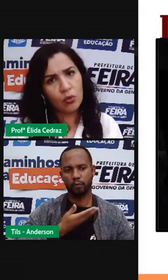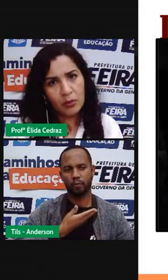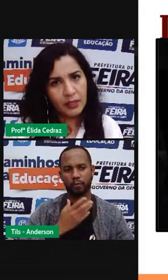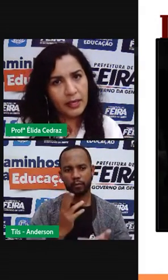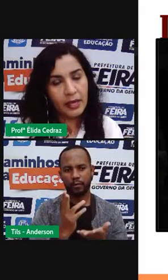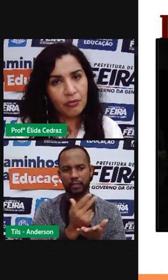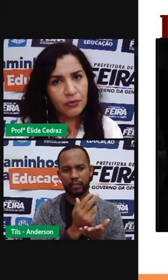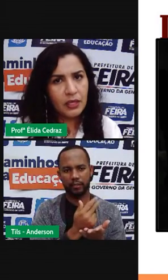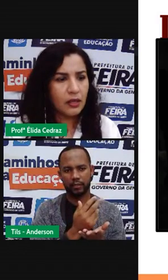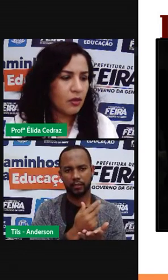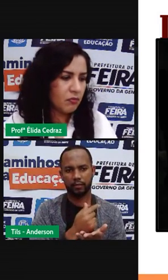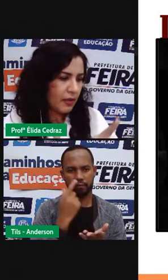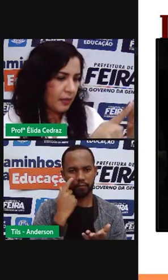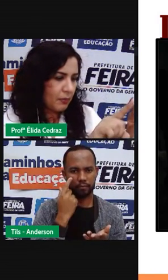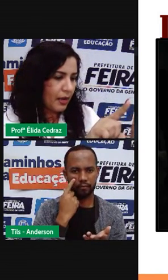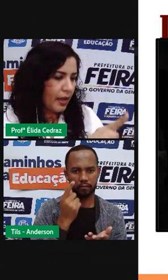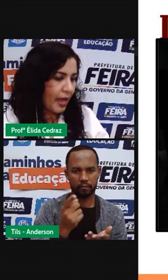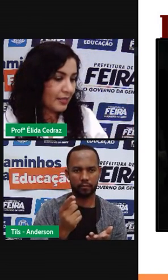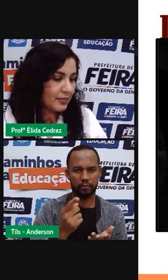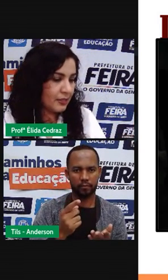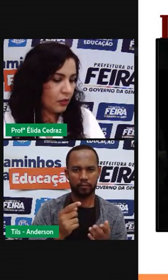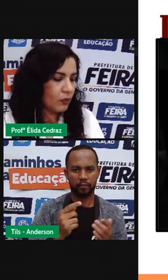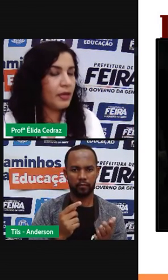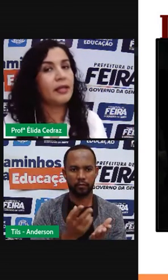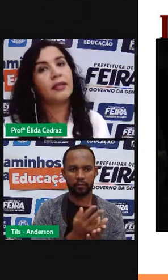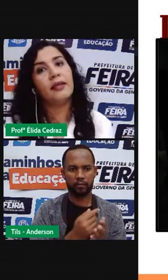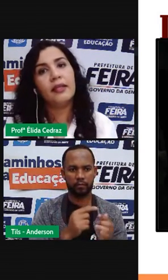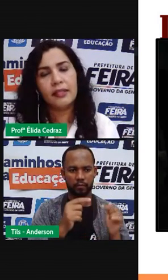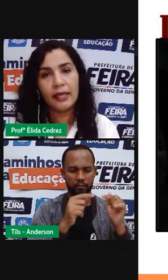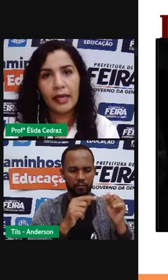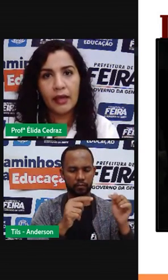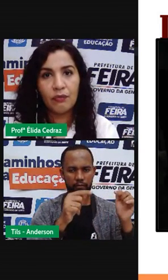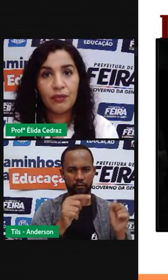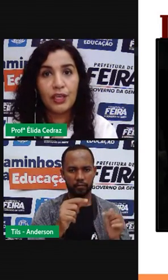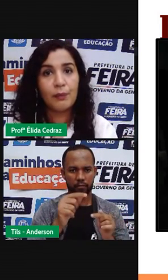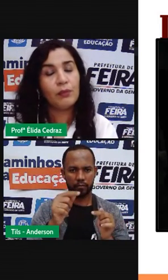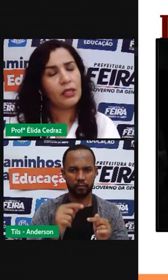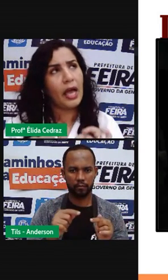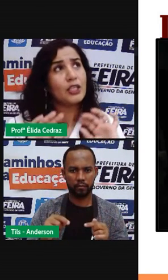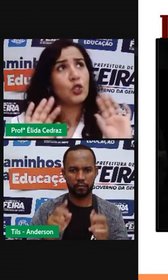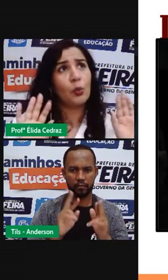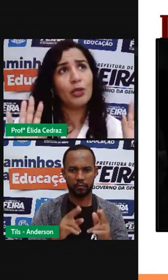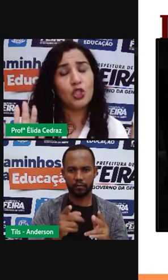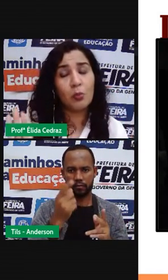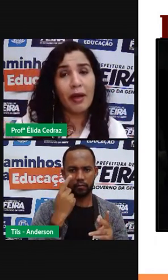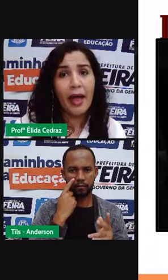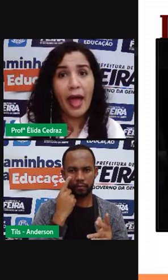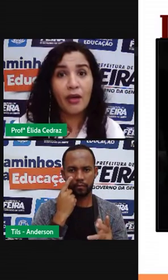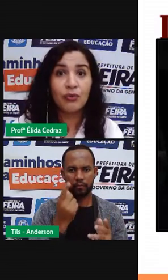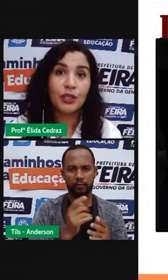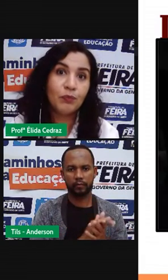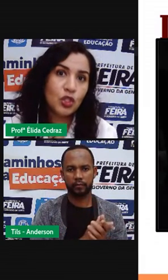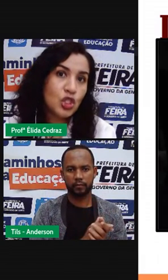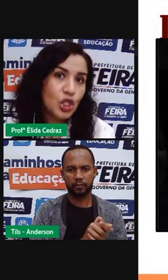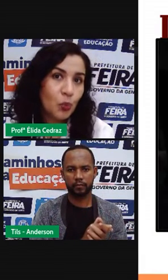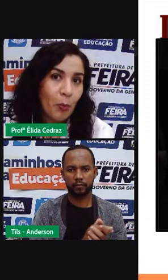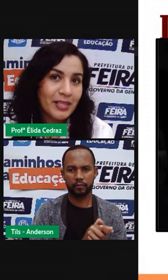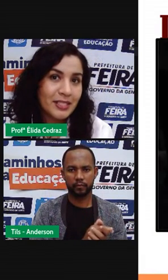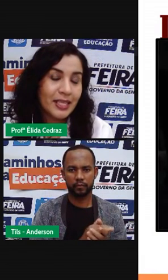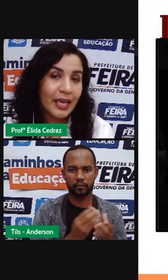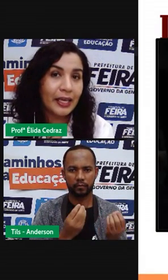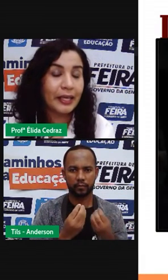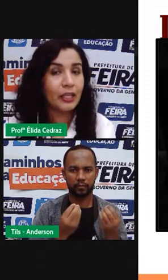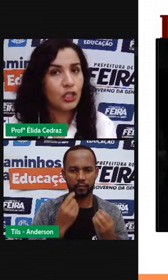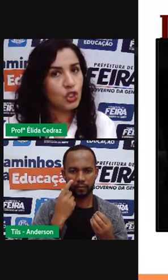A sombra da garrafinha vai lembrar a silhueta da garrafinha. A sombra de uma árvore, de